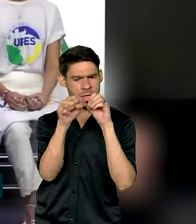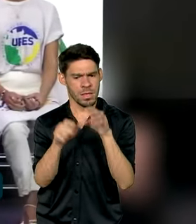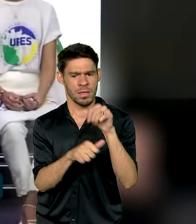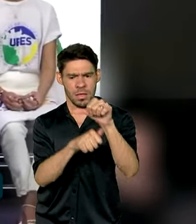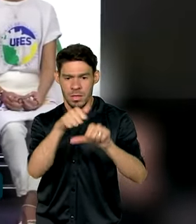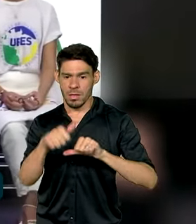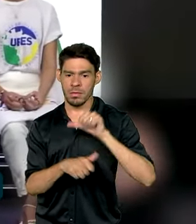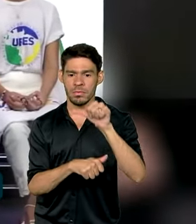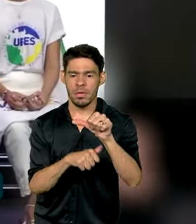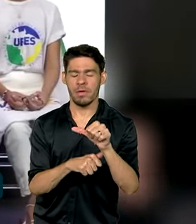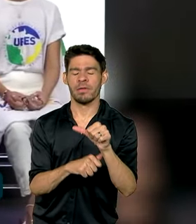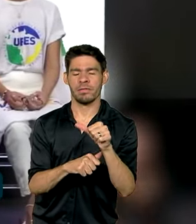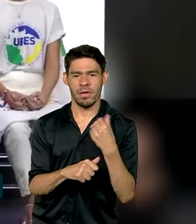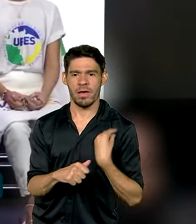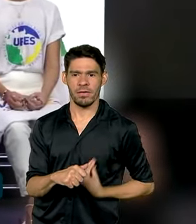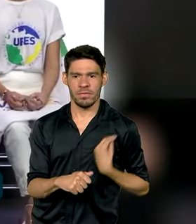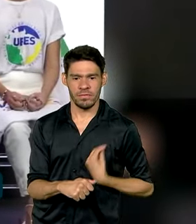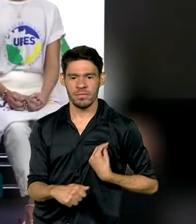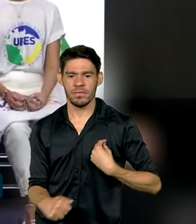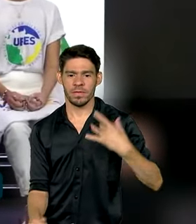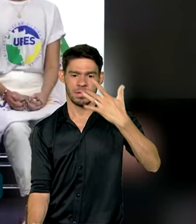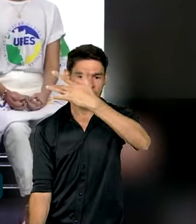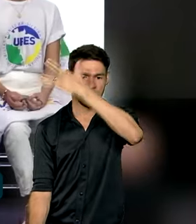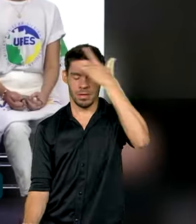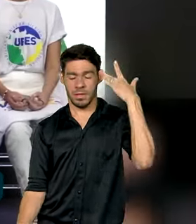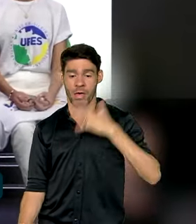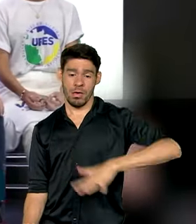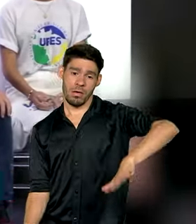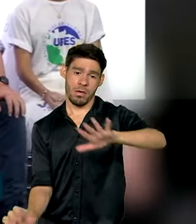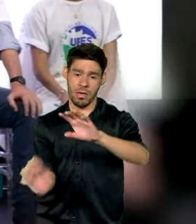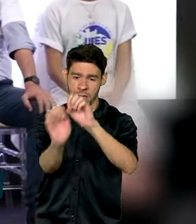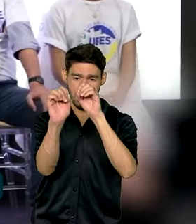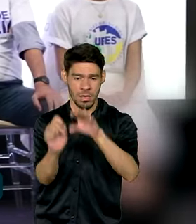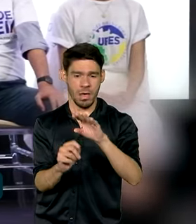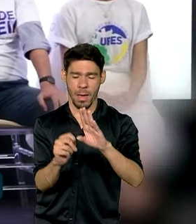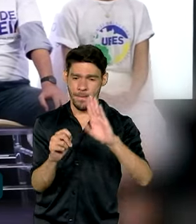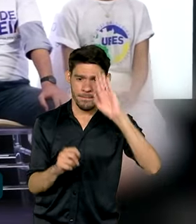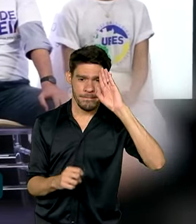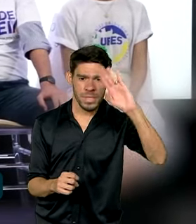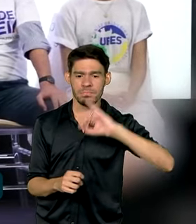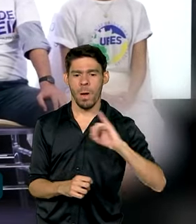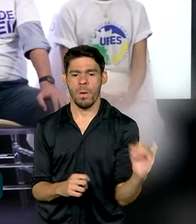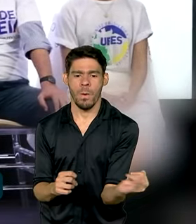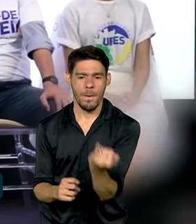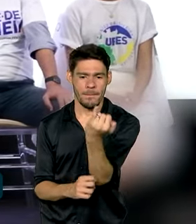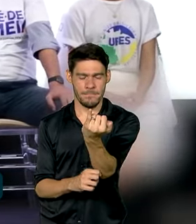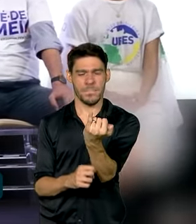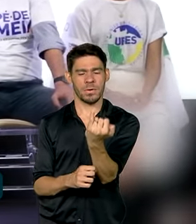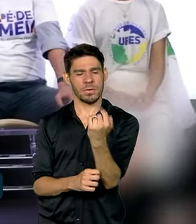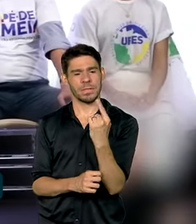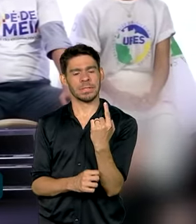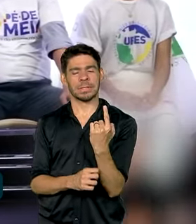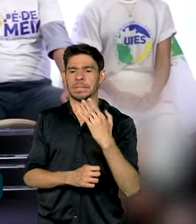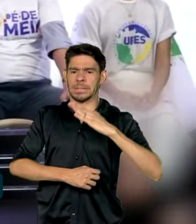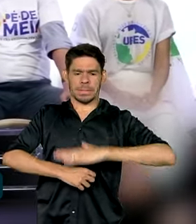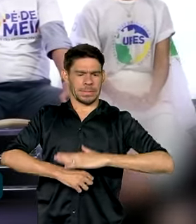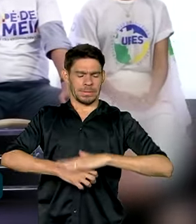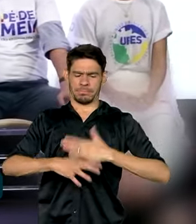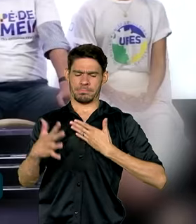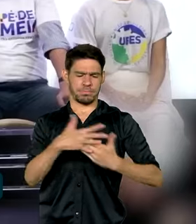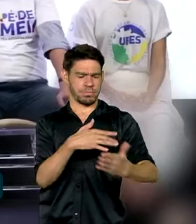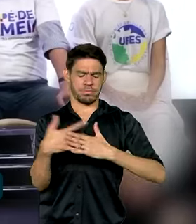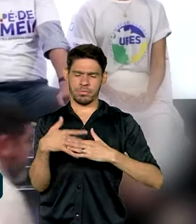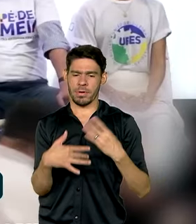transforma a vida das pessoas. A educação é a grande oportunidade para a gente ser o que quiser